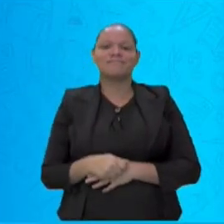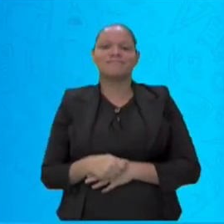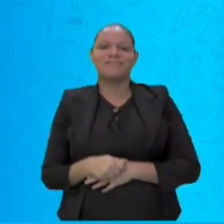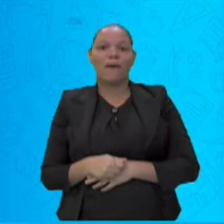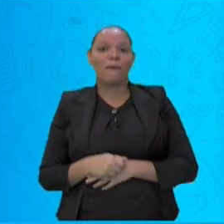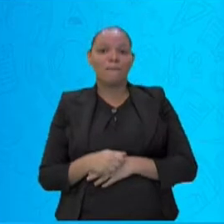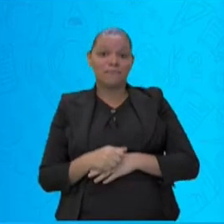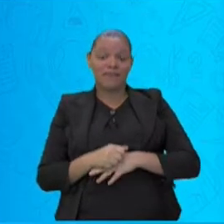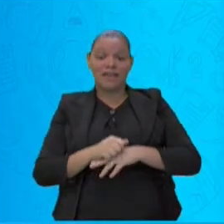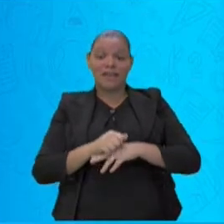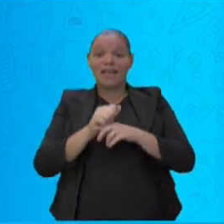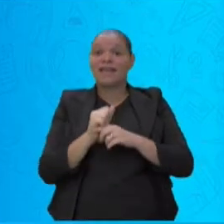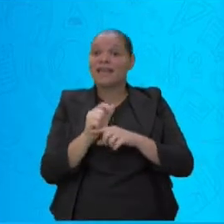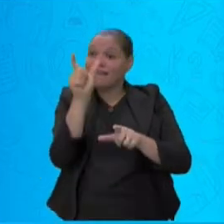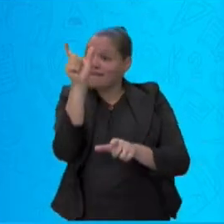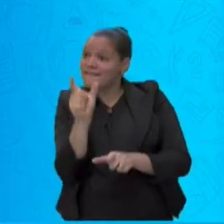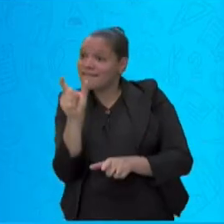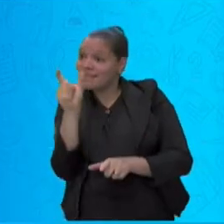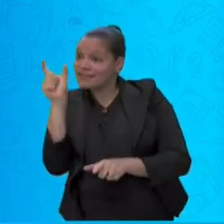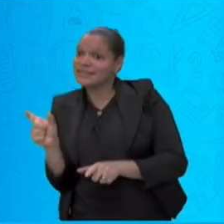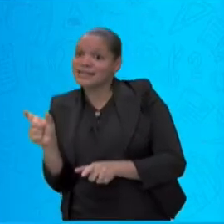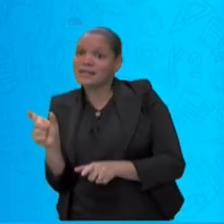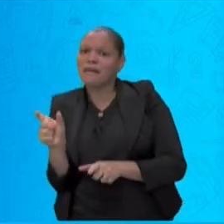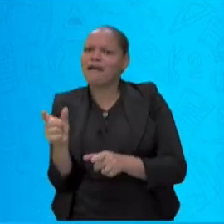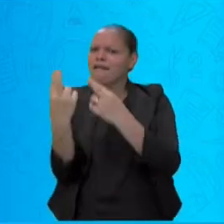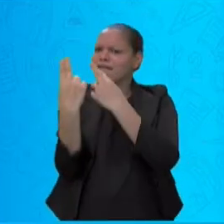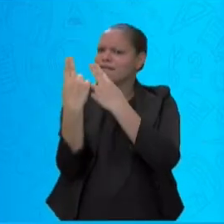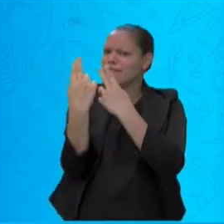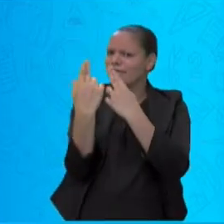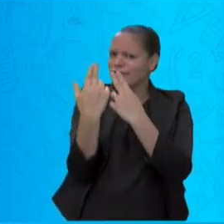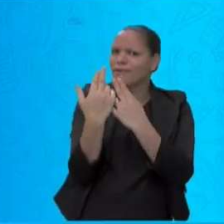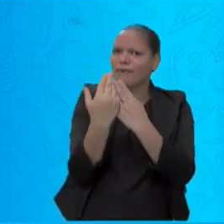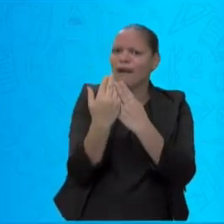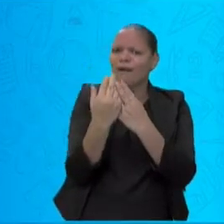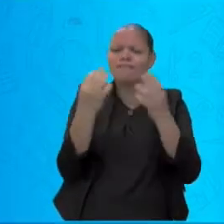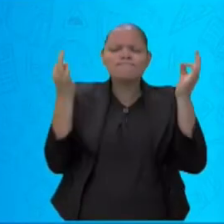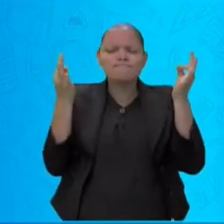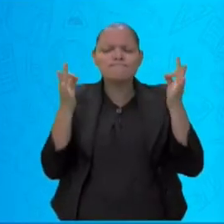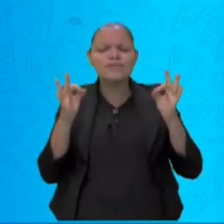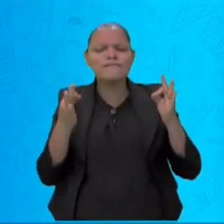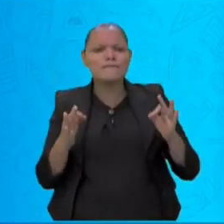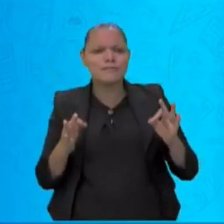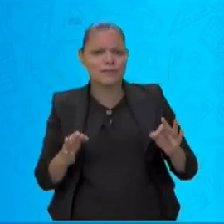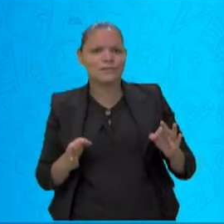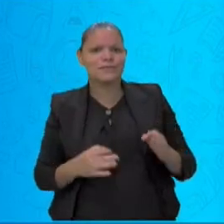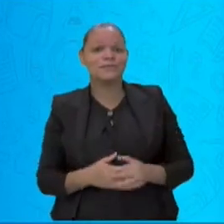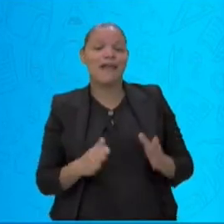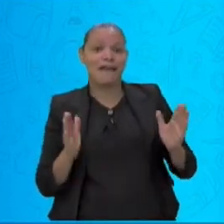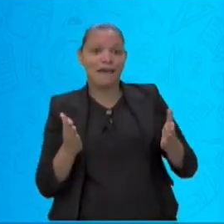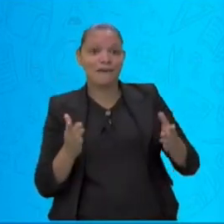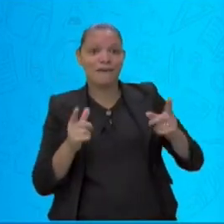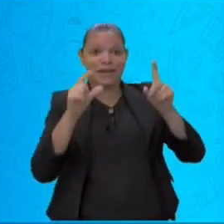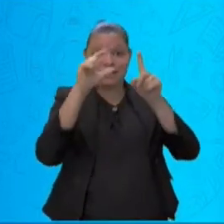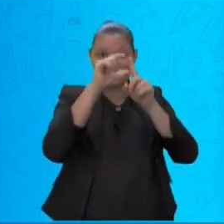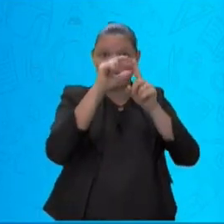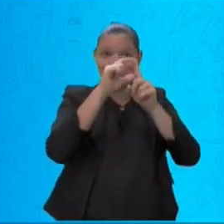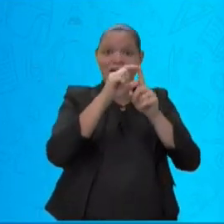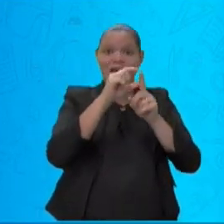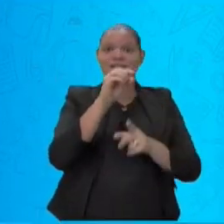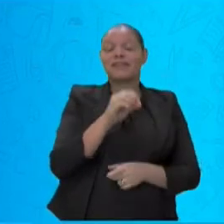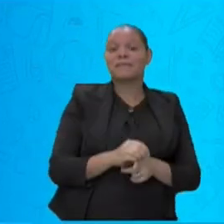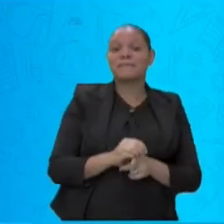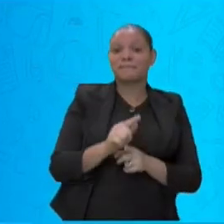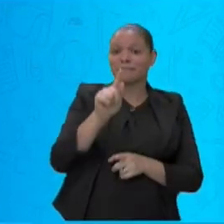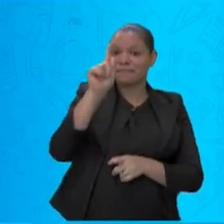A outra palavra. Quatro. Primeiro, vamos identificar o encontro. Onde ele está?